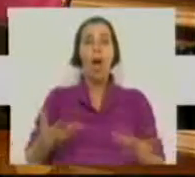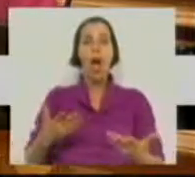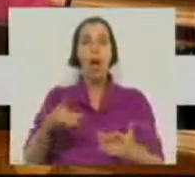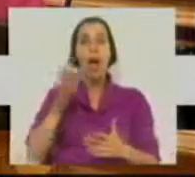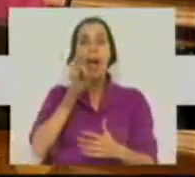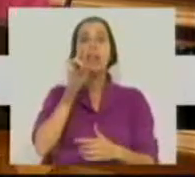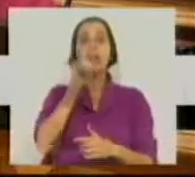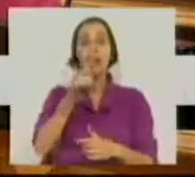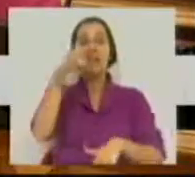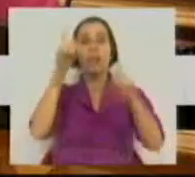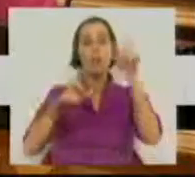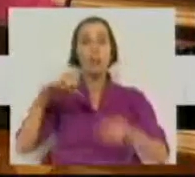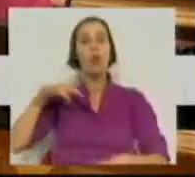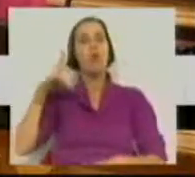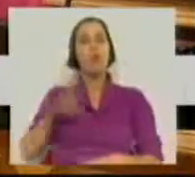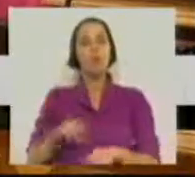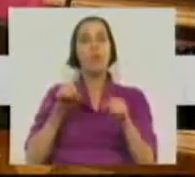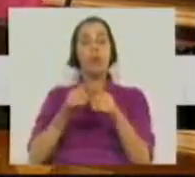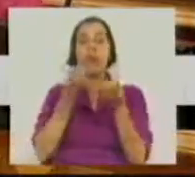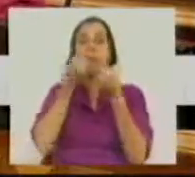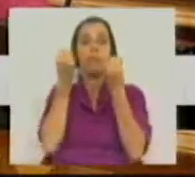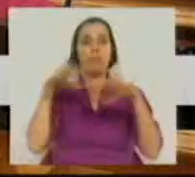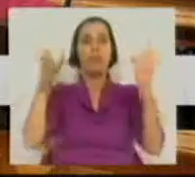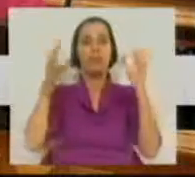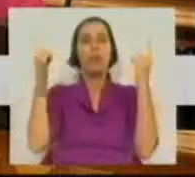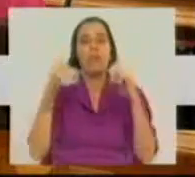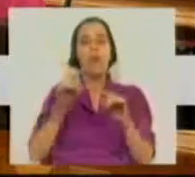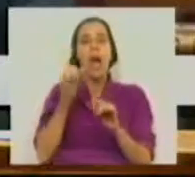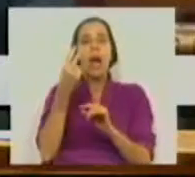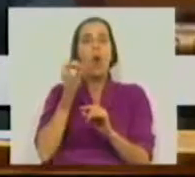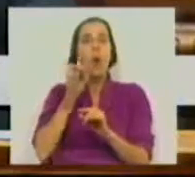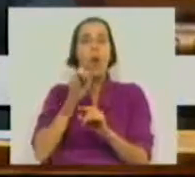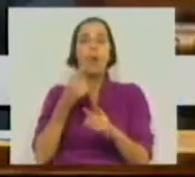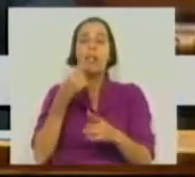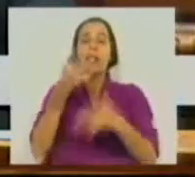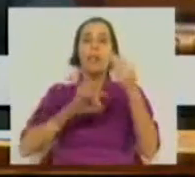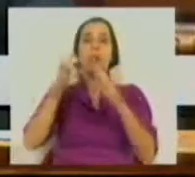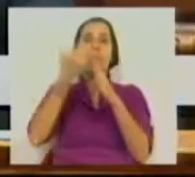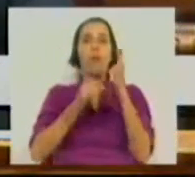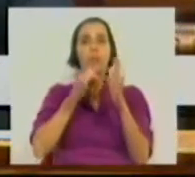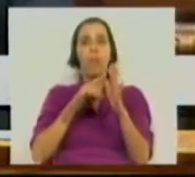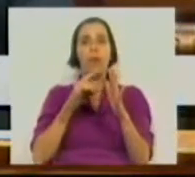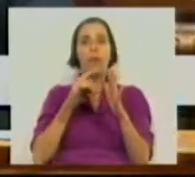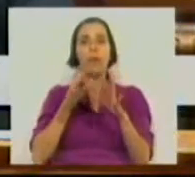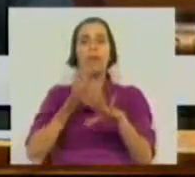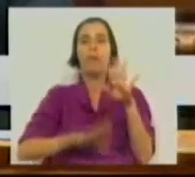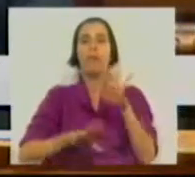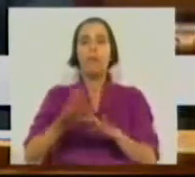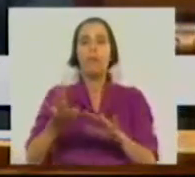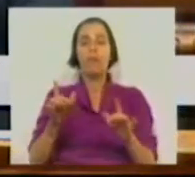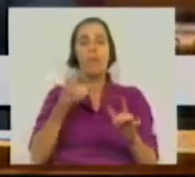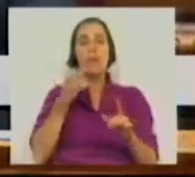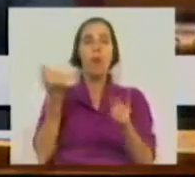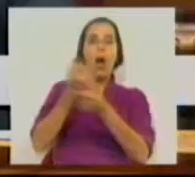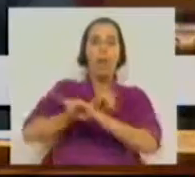estado a defender os cidadãos portugueses cai e cede perante a regra de ouro. Significa que o Tribunal Constitucional pode continuar o que pode fazer, não